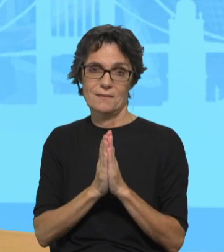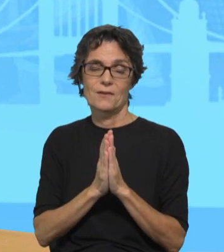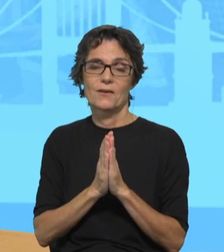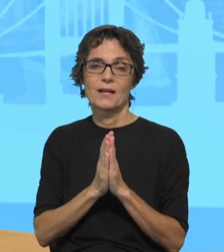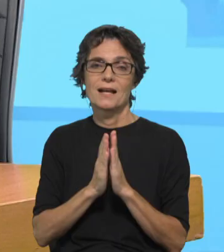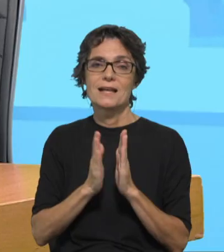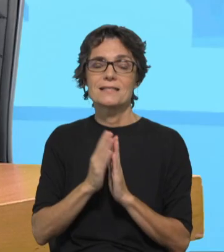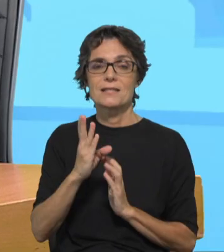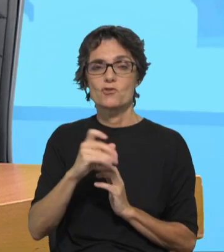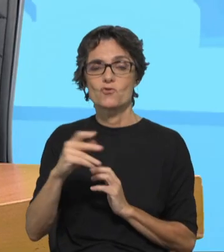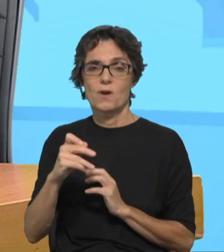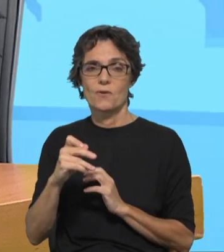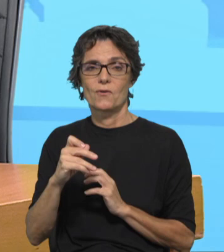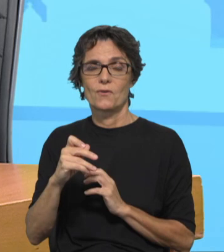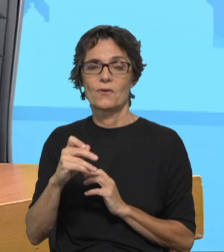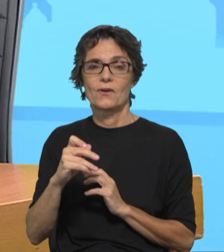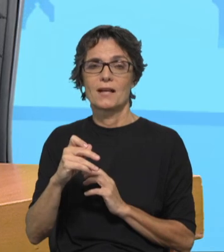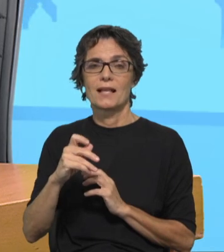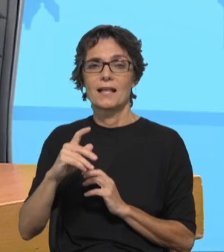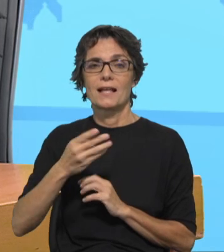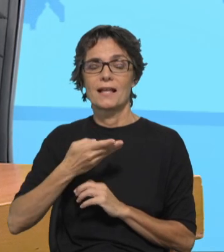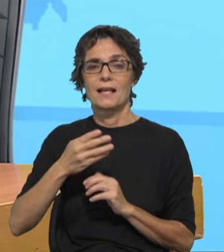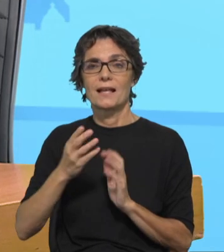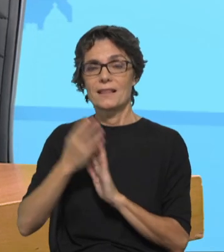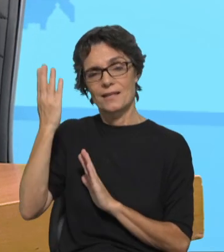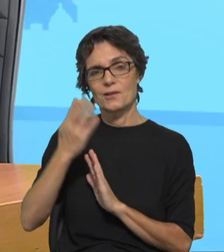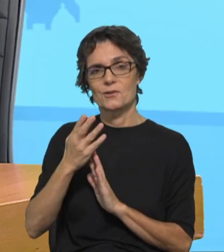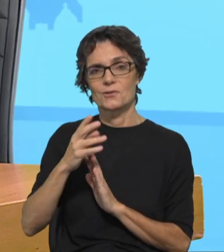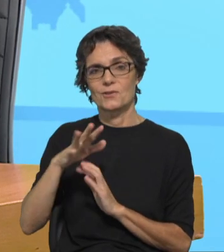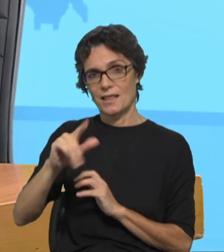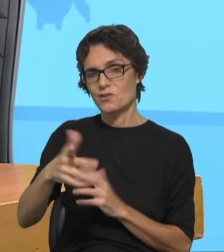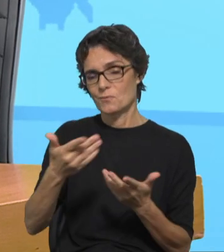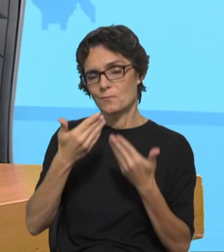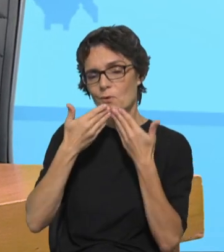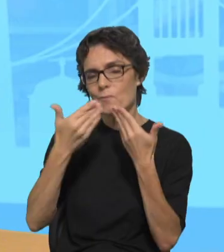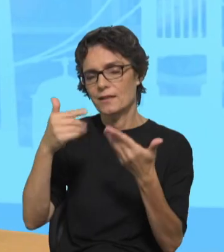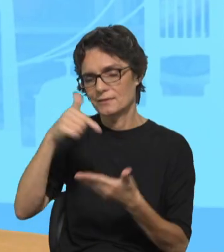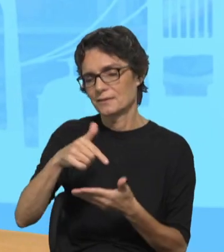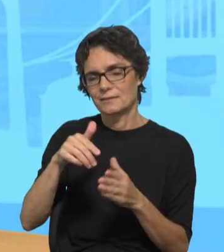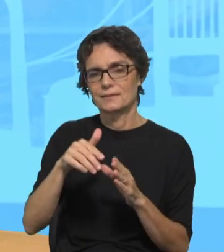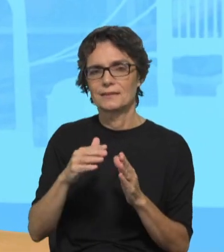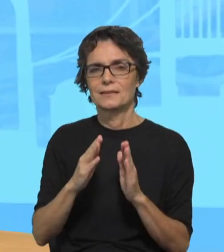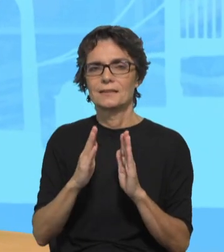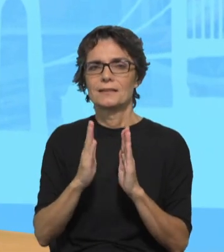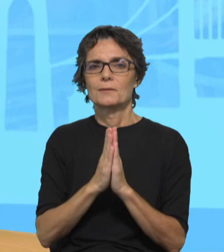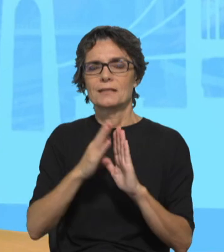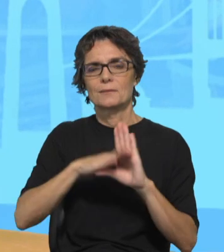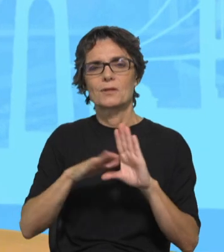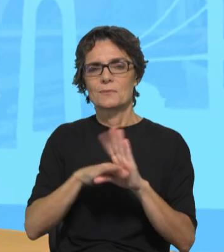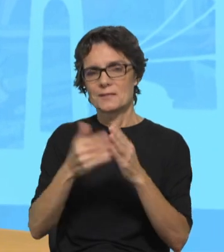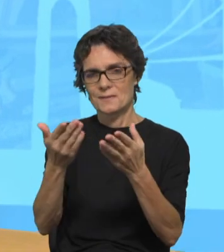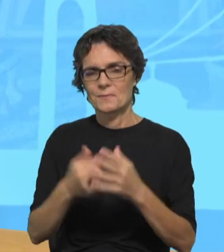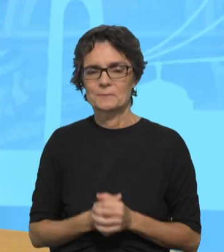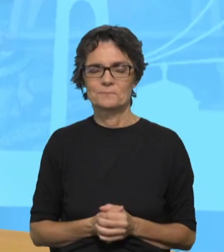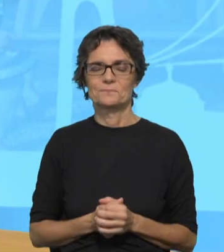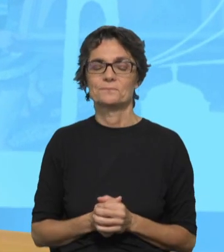mas um pouco por cada uma das comunidades deste país. Muito obrigado pelas suas presenças aqui entre nós. A terminar, lembro que